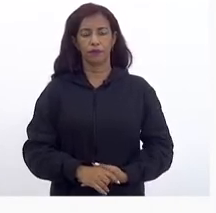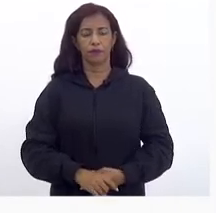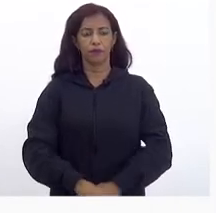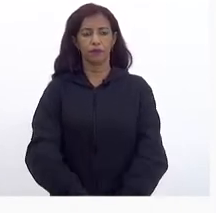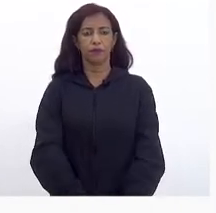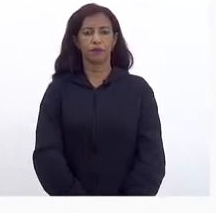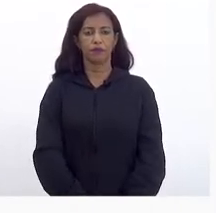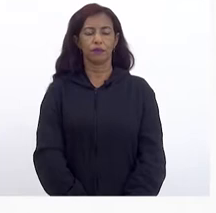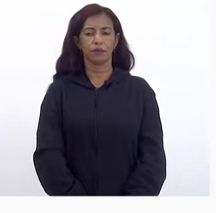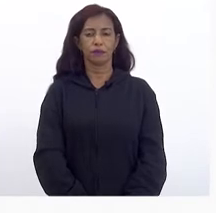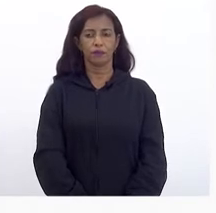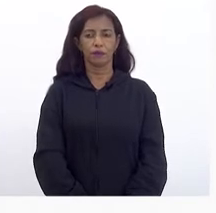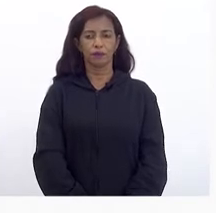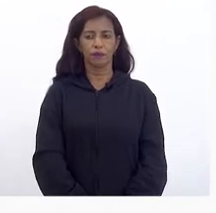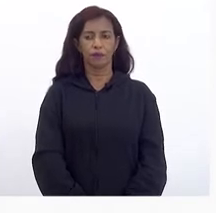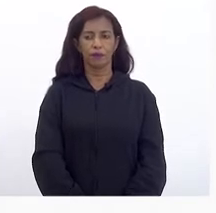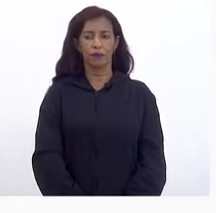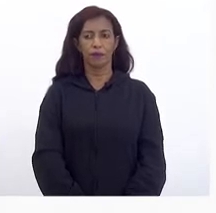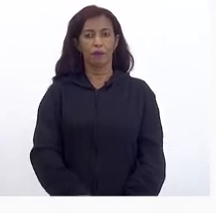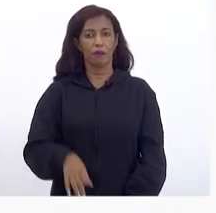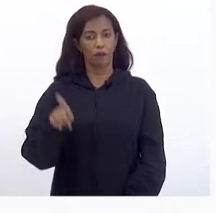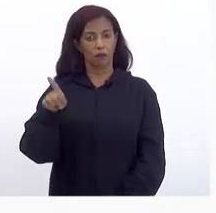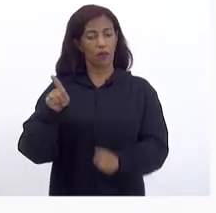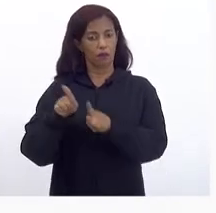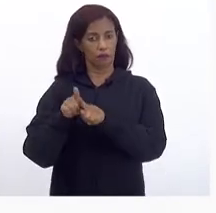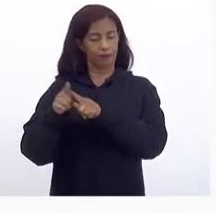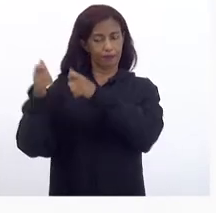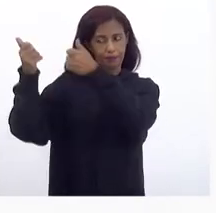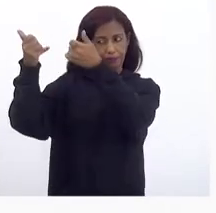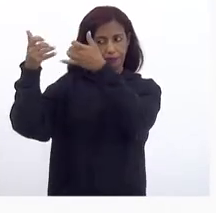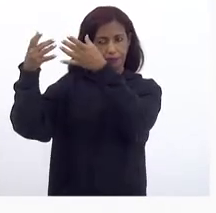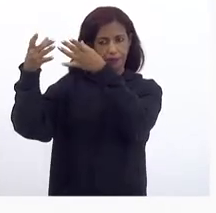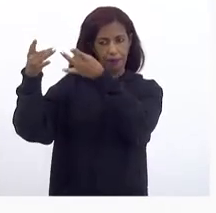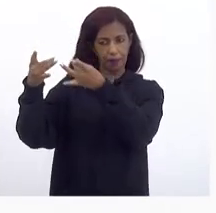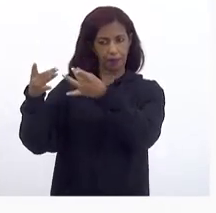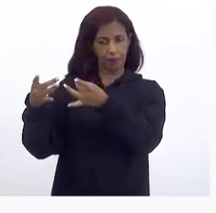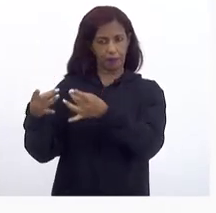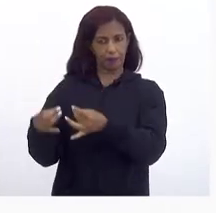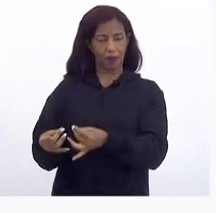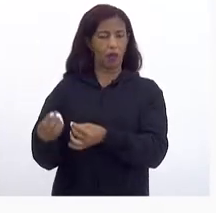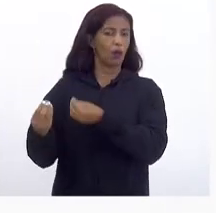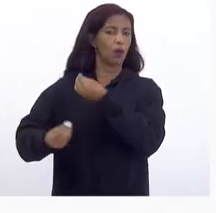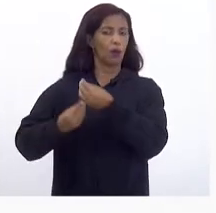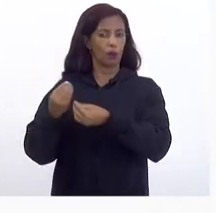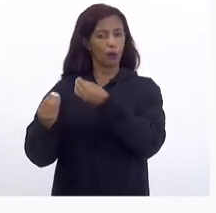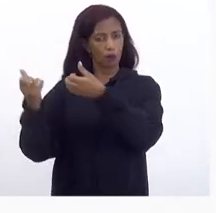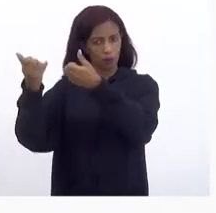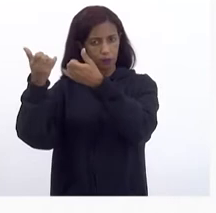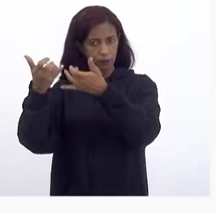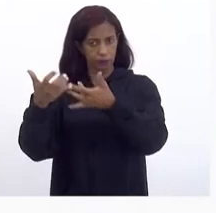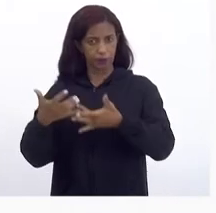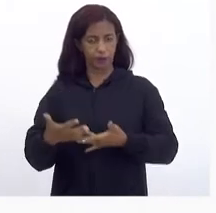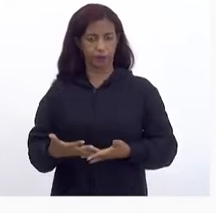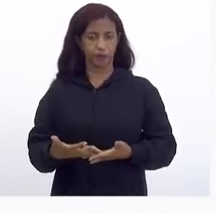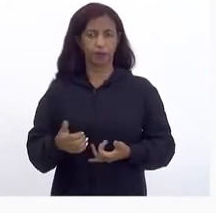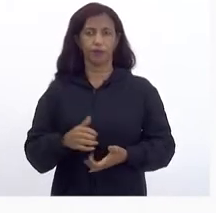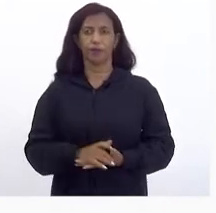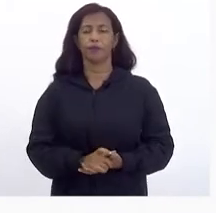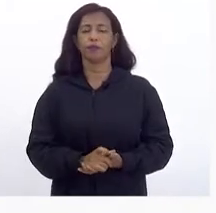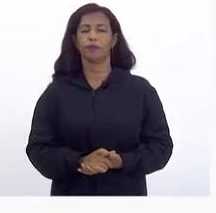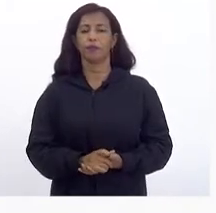Aí tem um detalhamento Como a gente Já falou Não